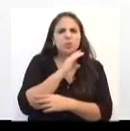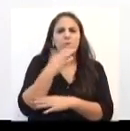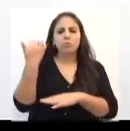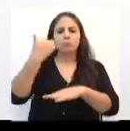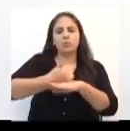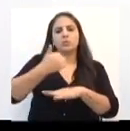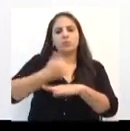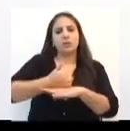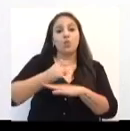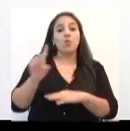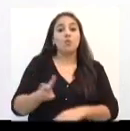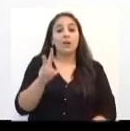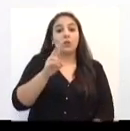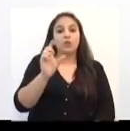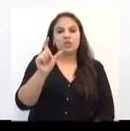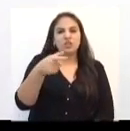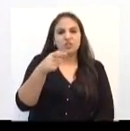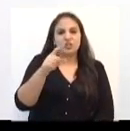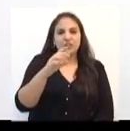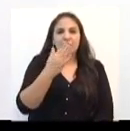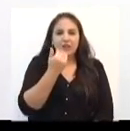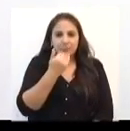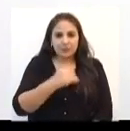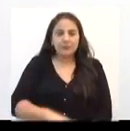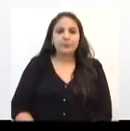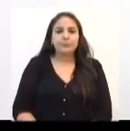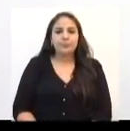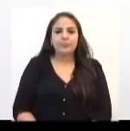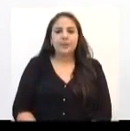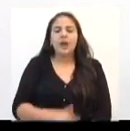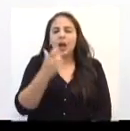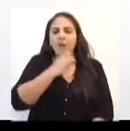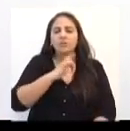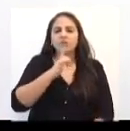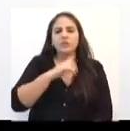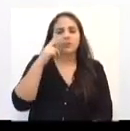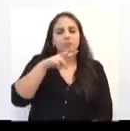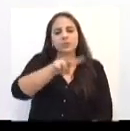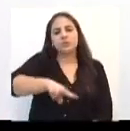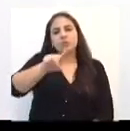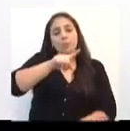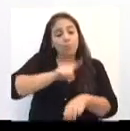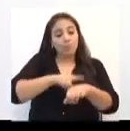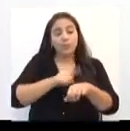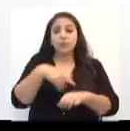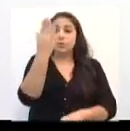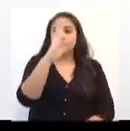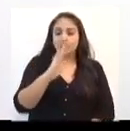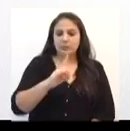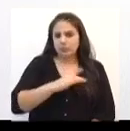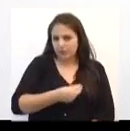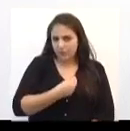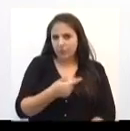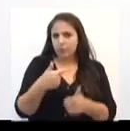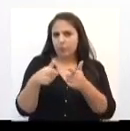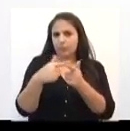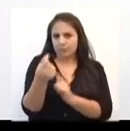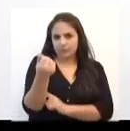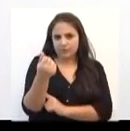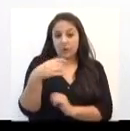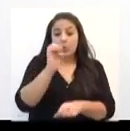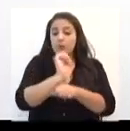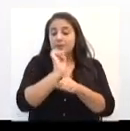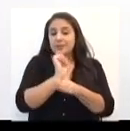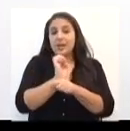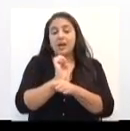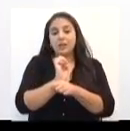tique na reabilitação. Então, parece que foi, tendo em vista o momento que o Brasil vive, que o Estado do Rio Grande do Sul economicamente